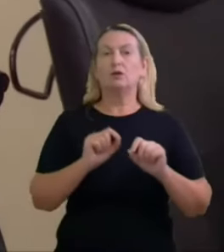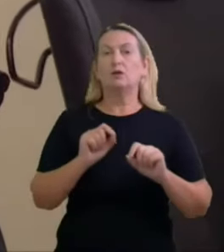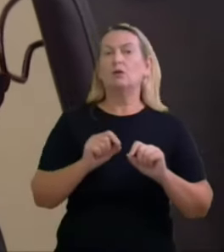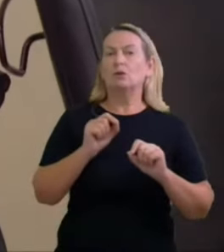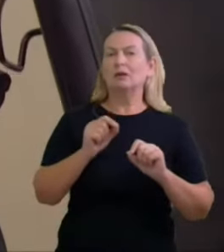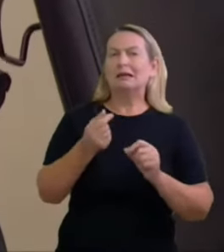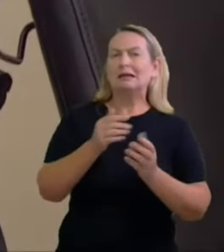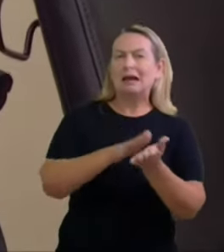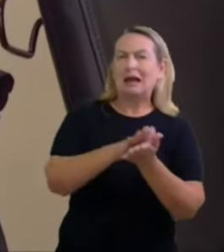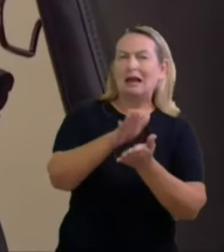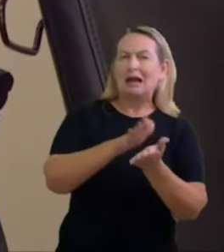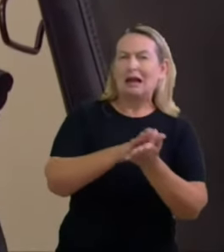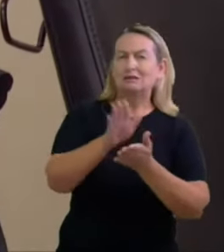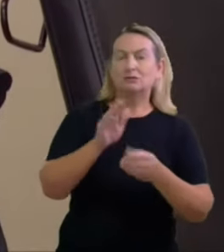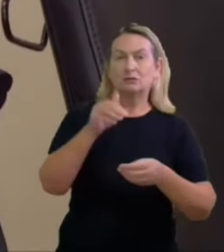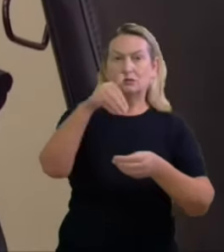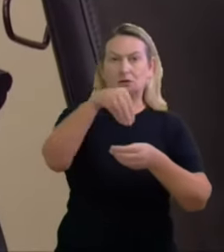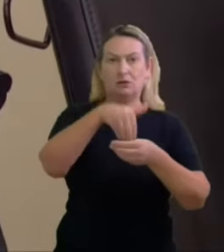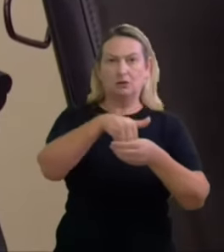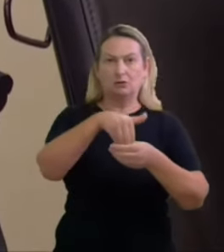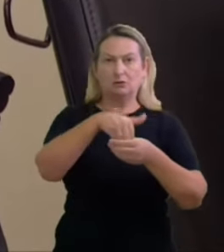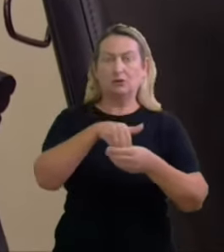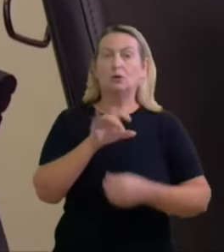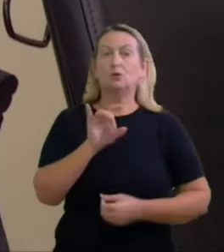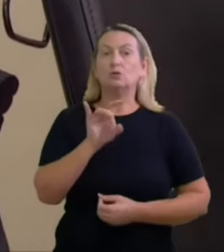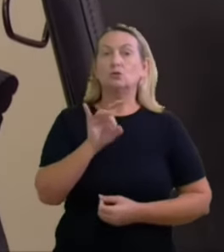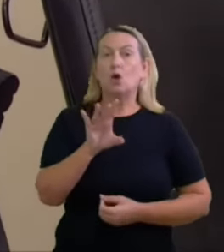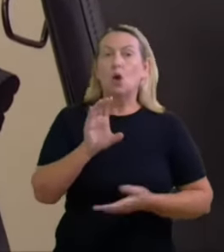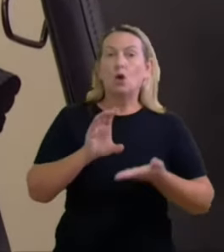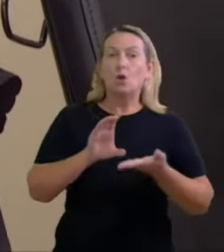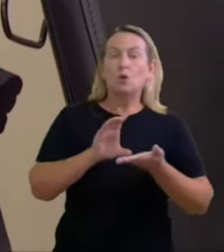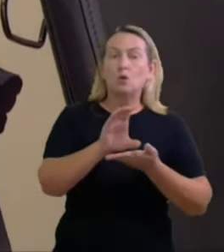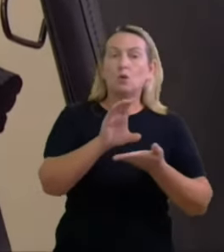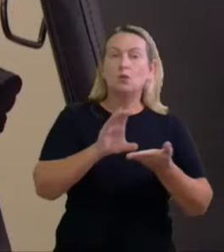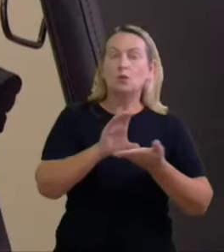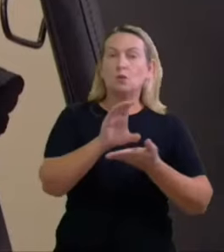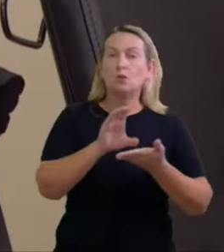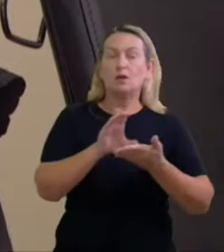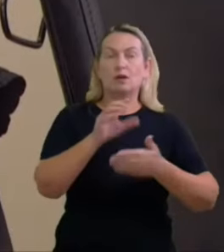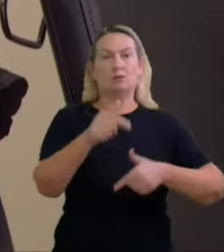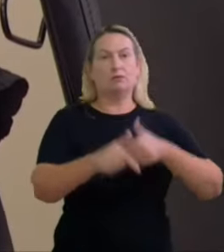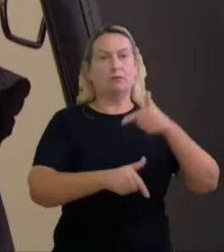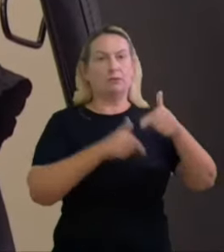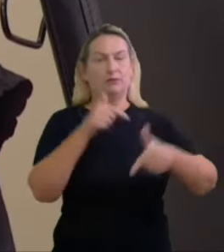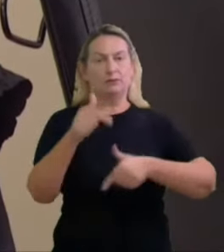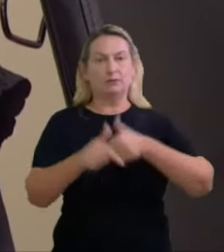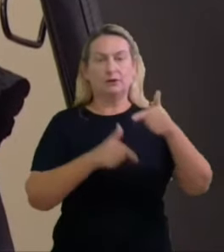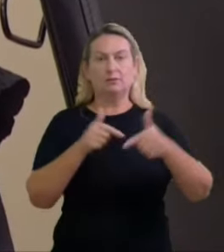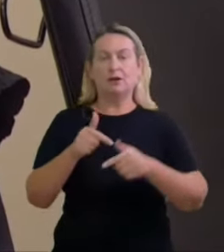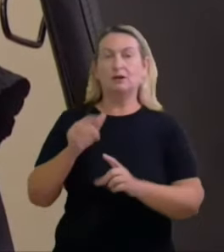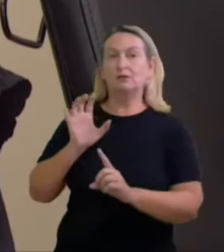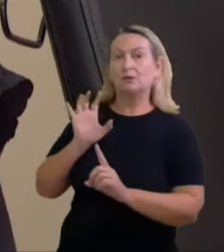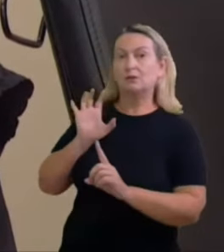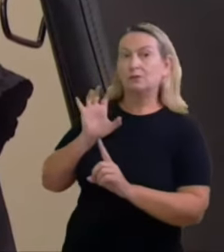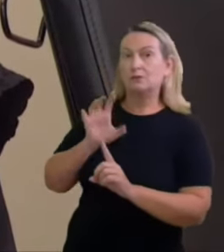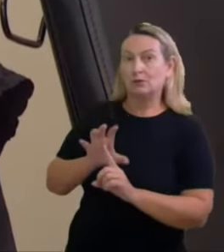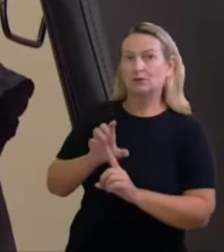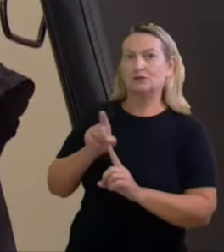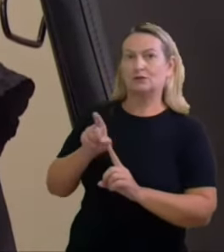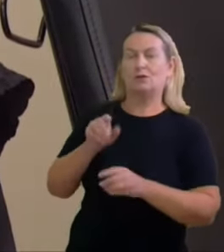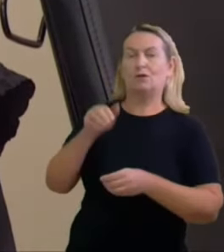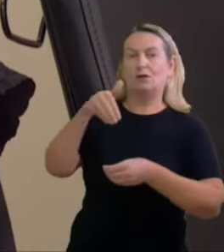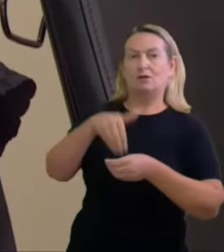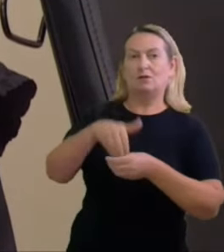os gastos eleitorais apenas aqueles dispêndios com serviços que tiveram algum impacto eleitoral e alguma